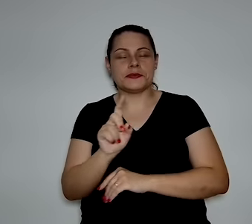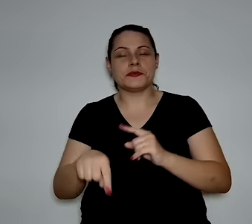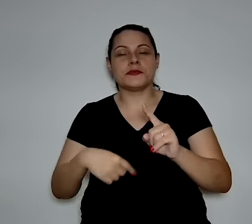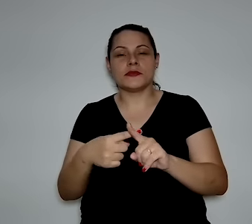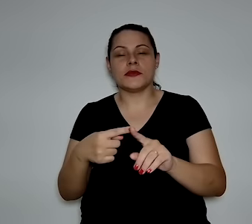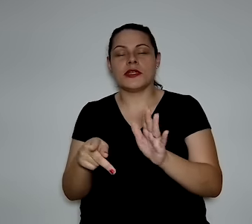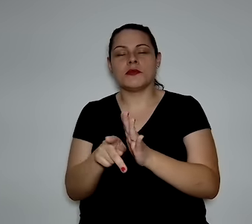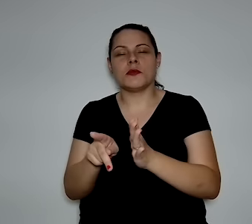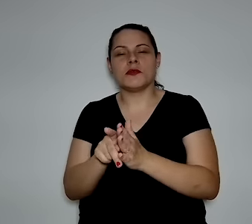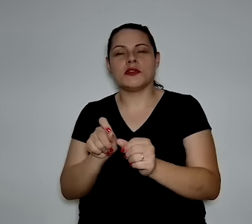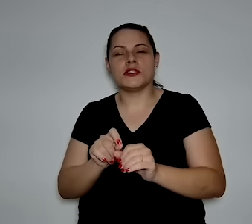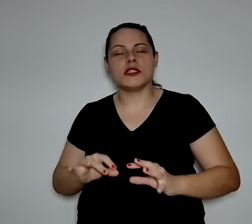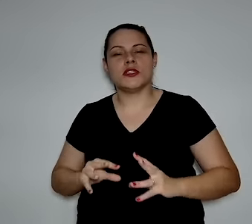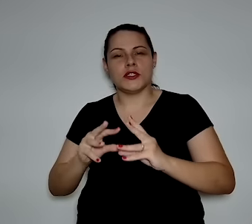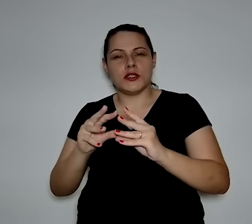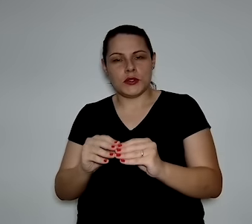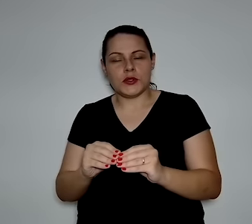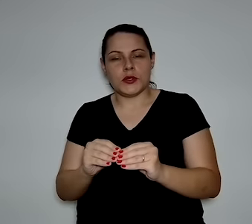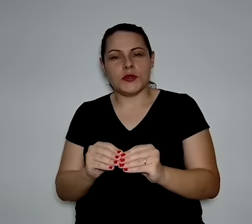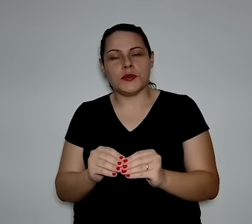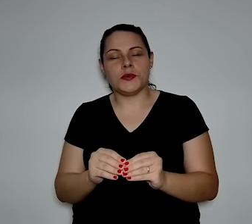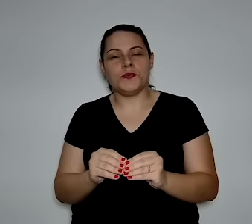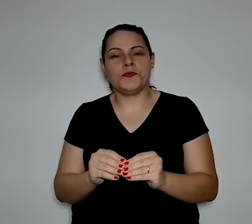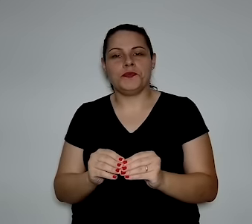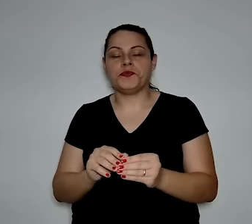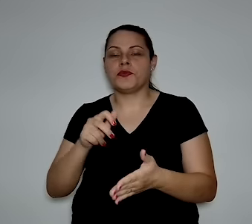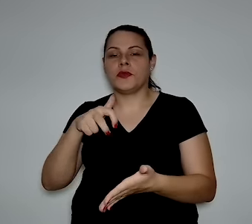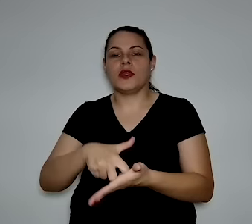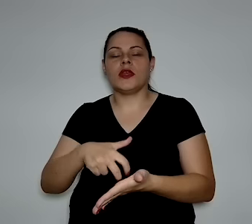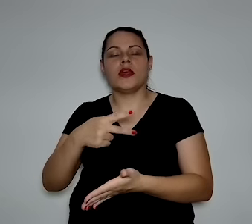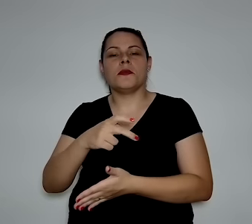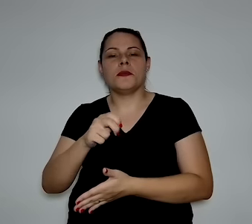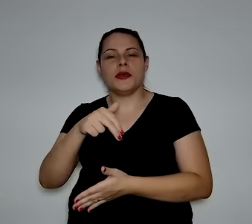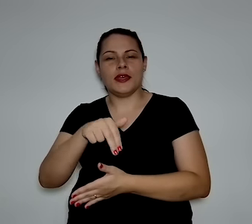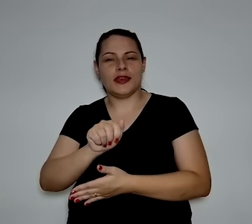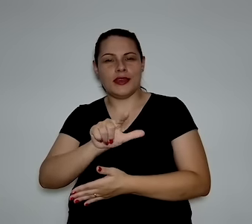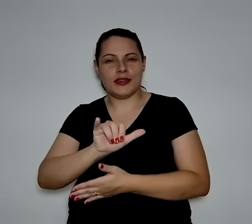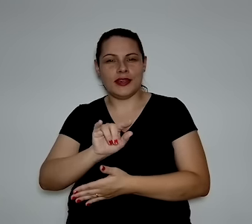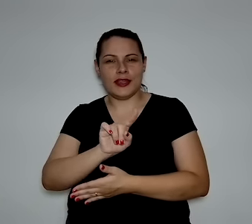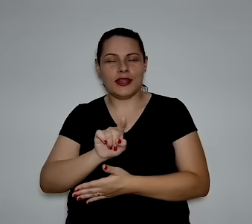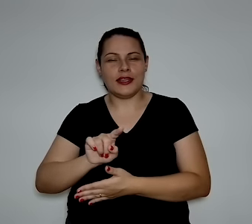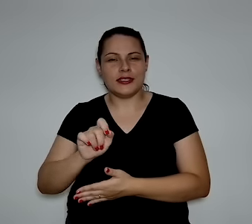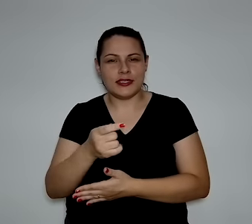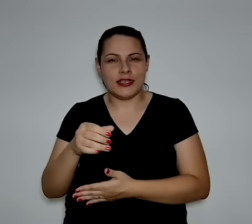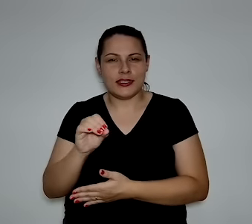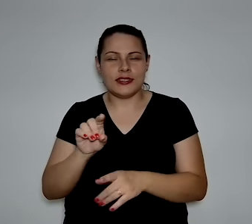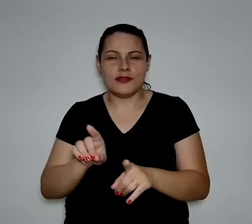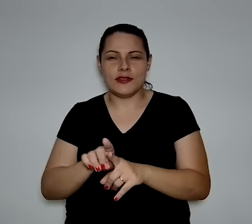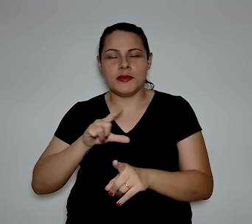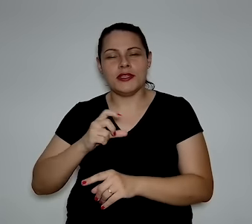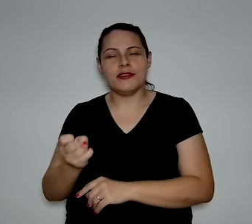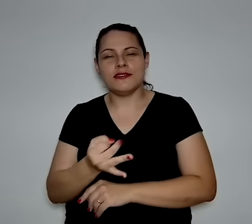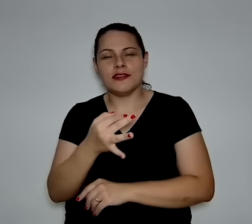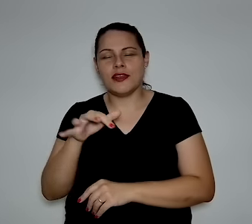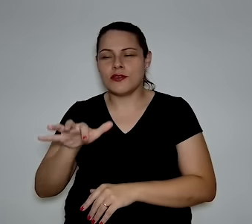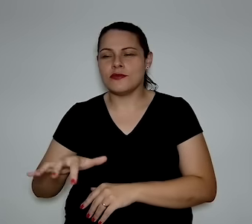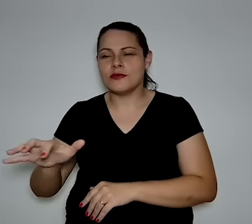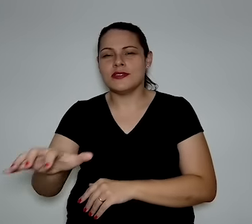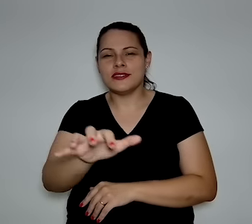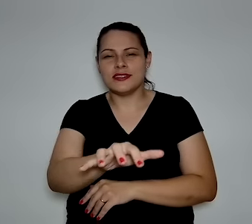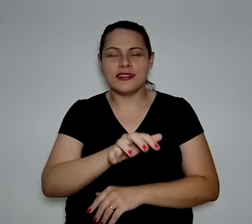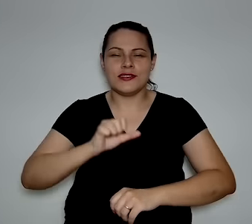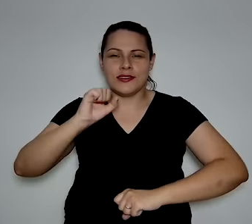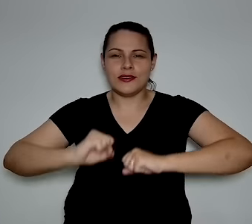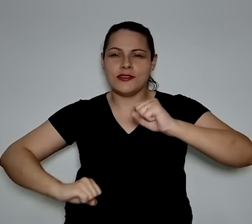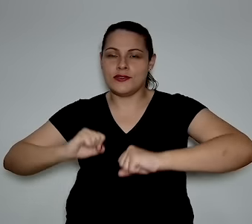logicamente, da questão da precificação do carbono, a penalização de setores